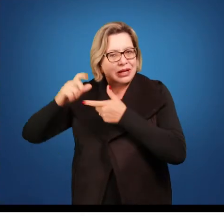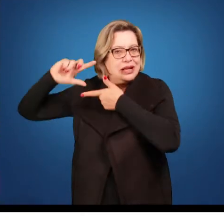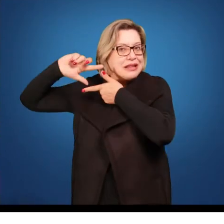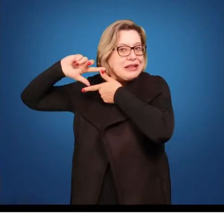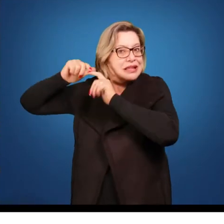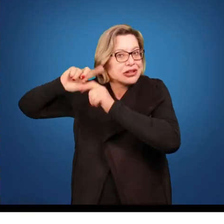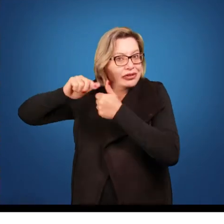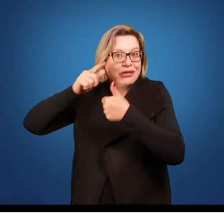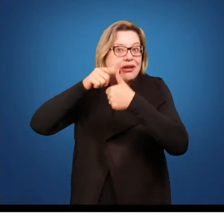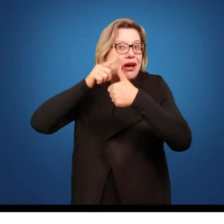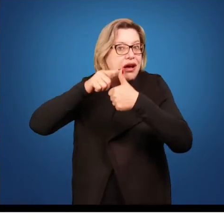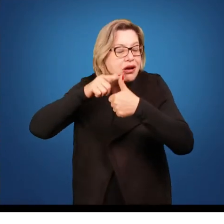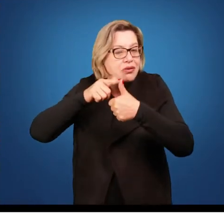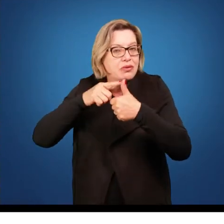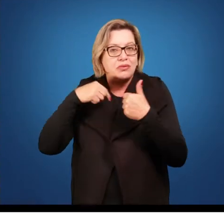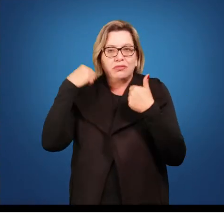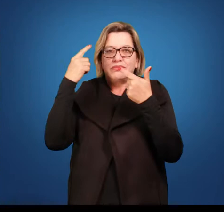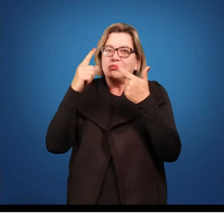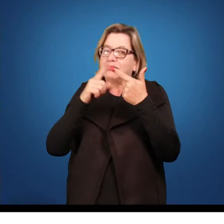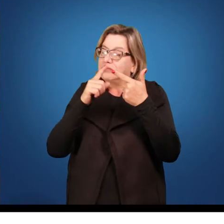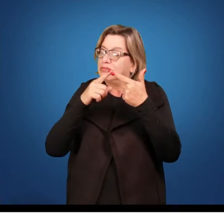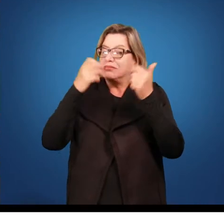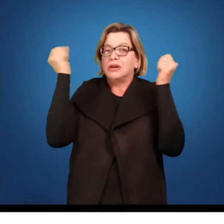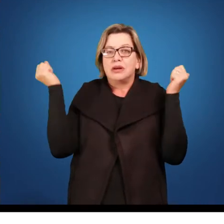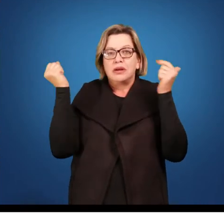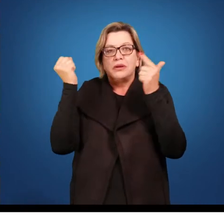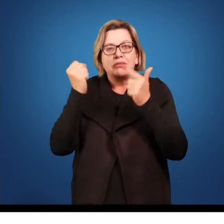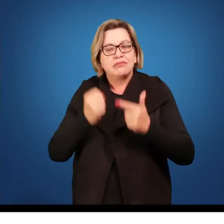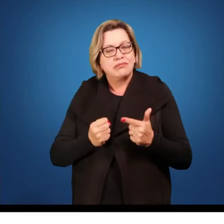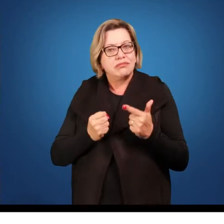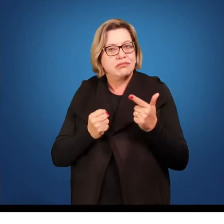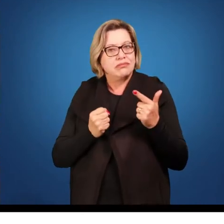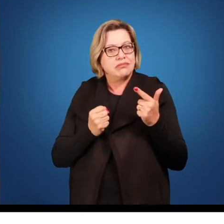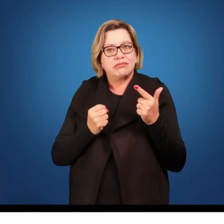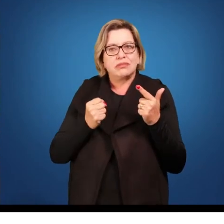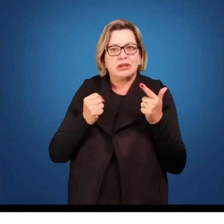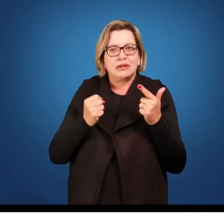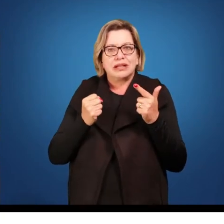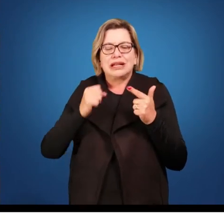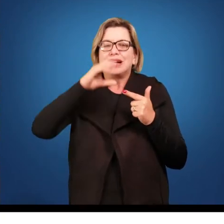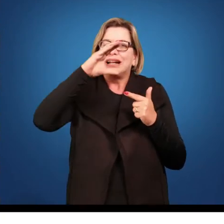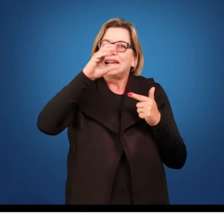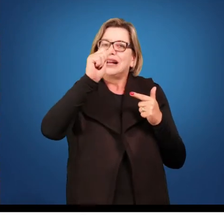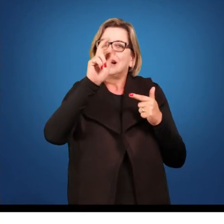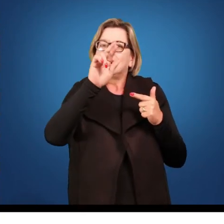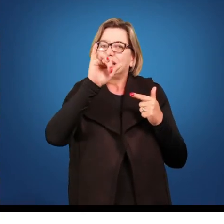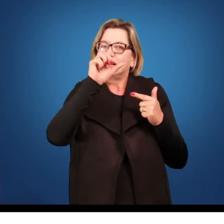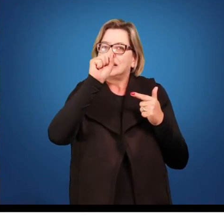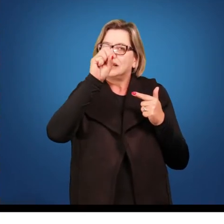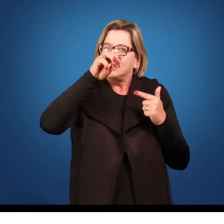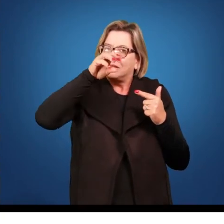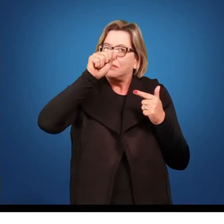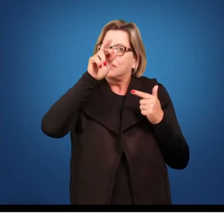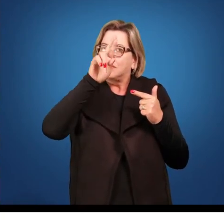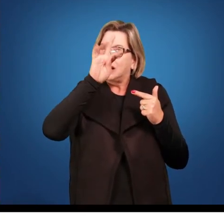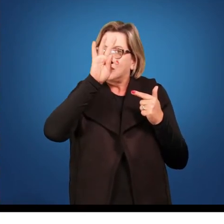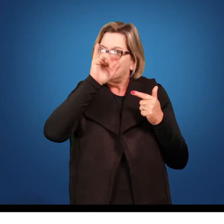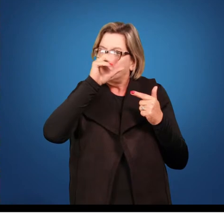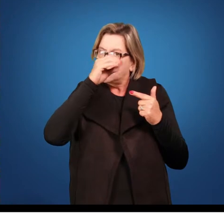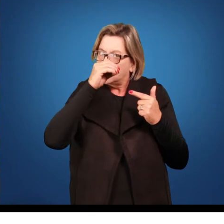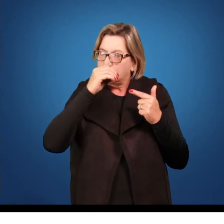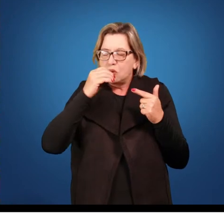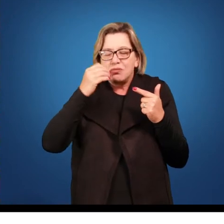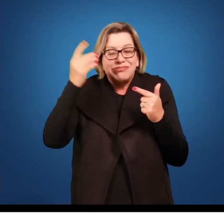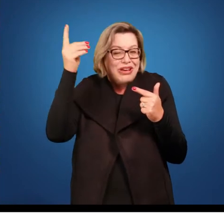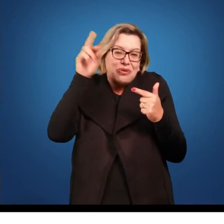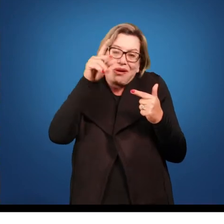gente nunca pode desconsiderá-lo. O poder carismático em si, o carisma,